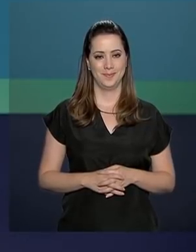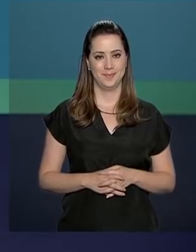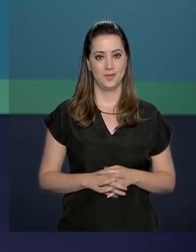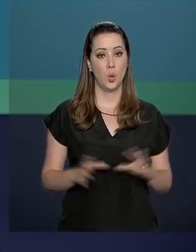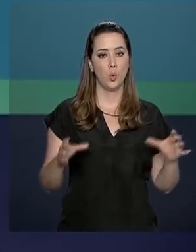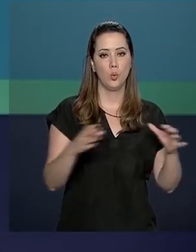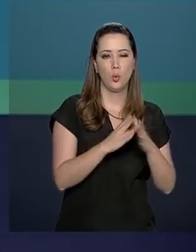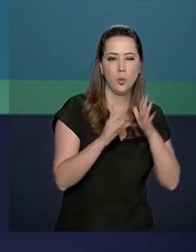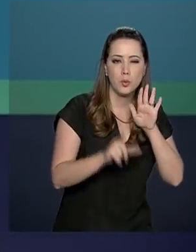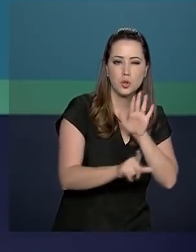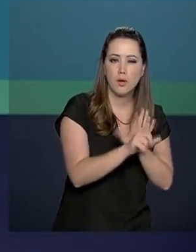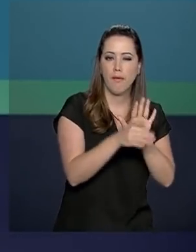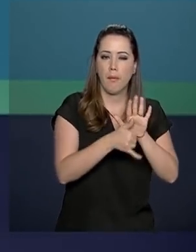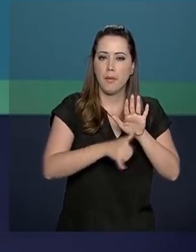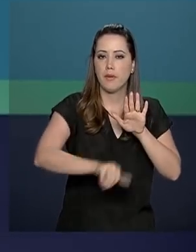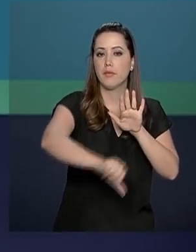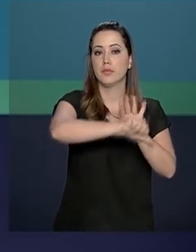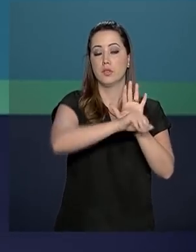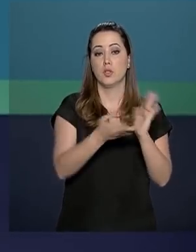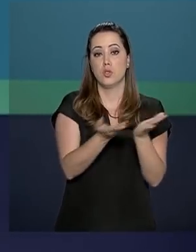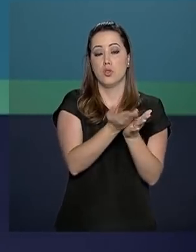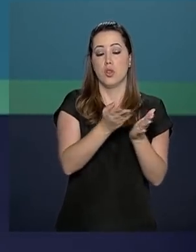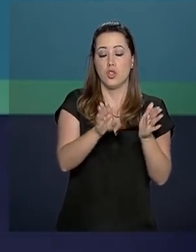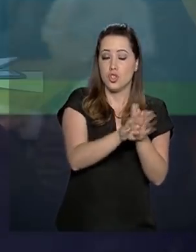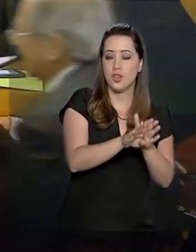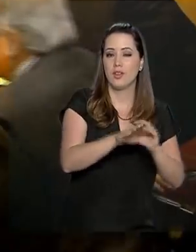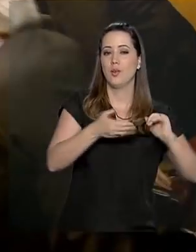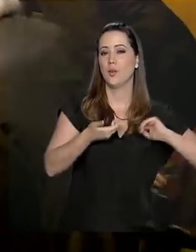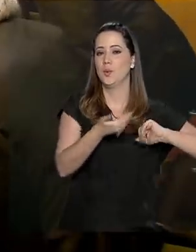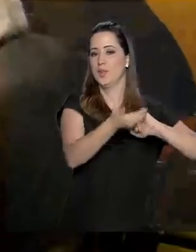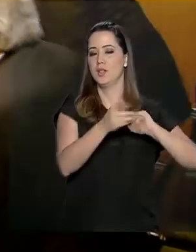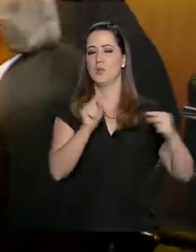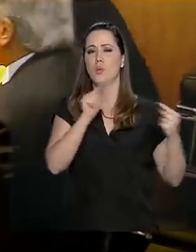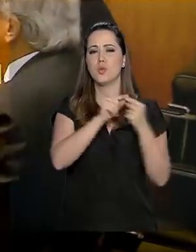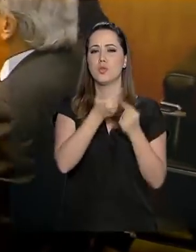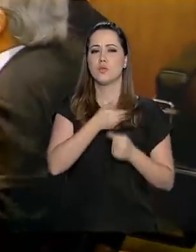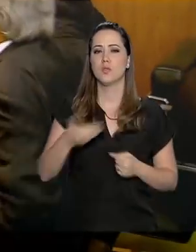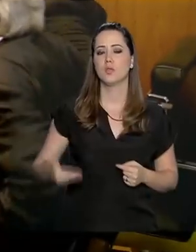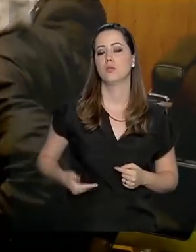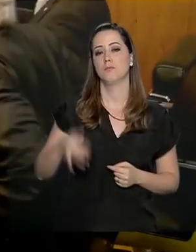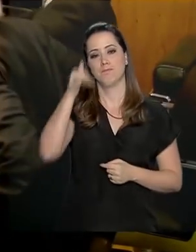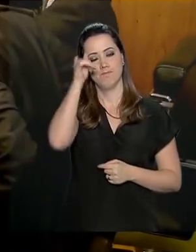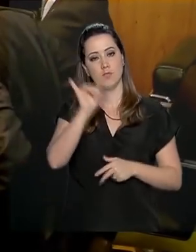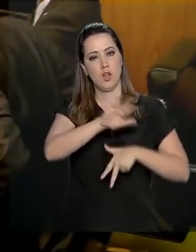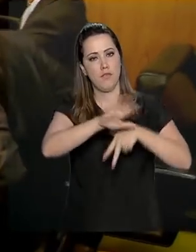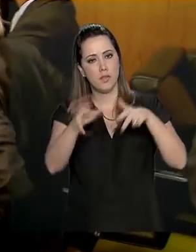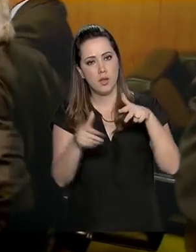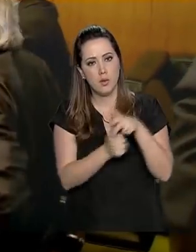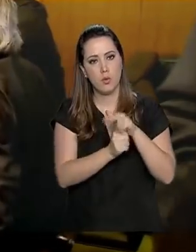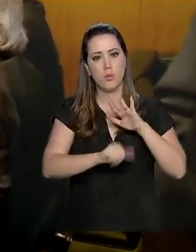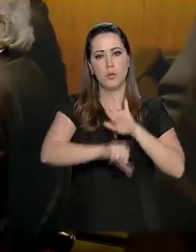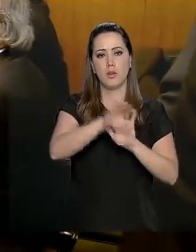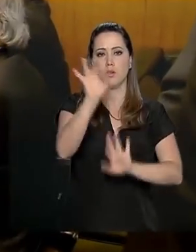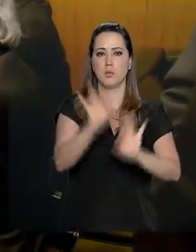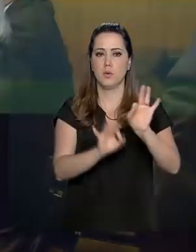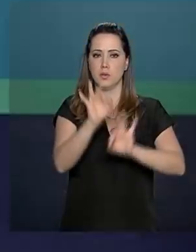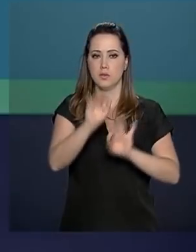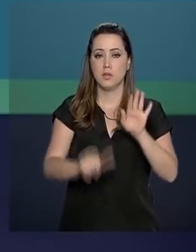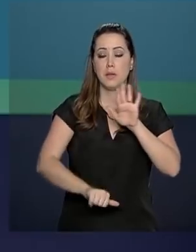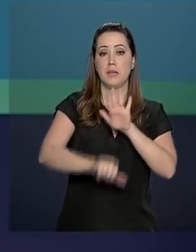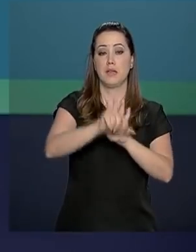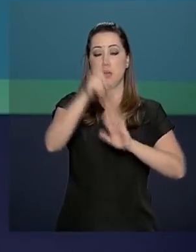Pacote de lei anticrime chega ao Congresso Nacional. Meta do governo é combater corrupção, crime organizado e crimes